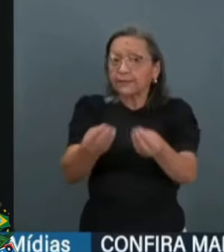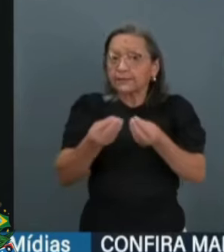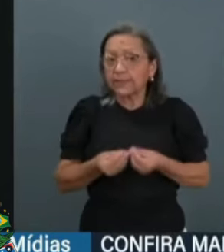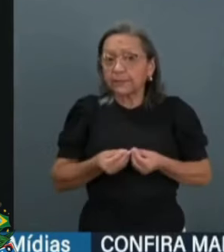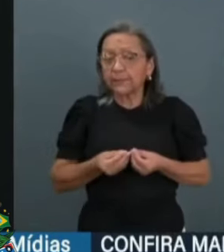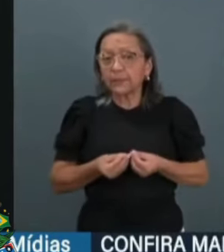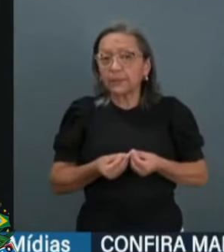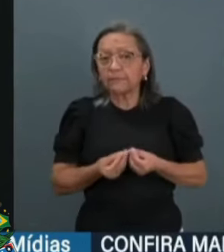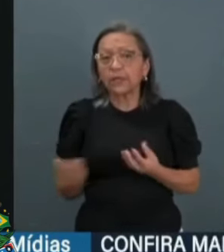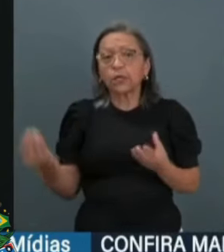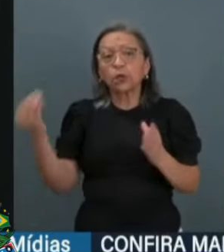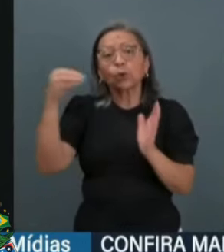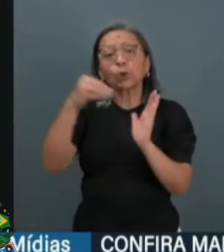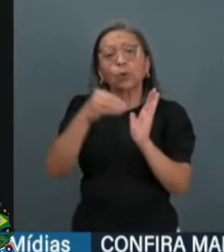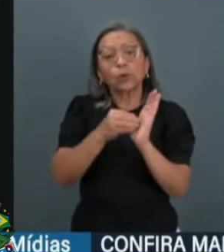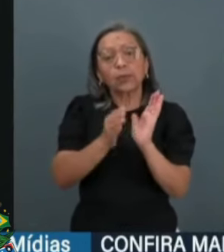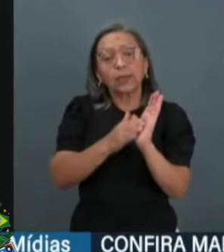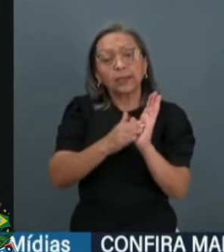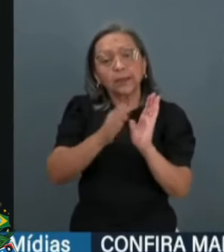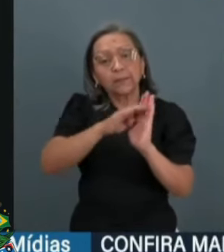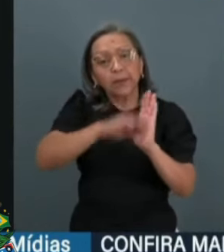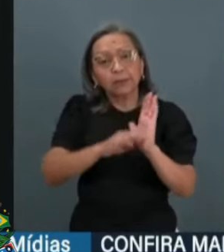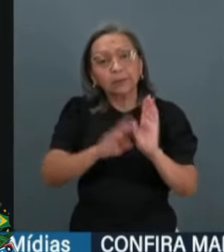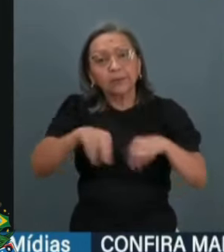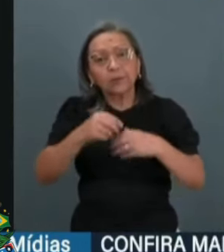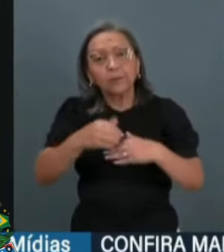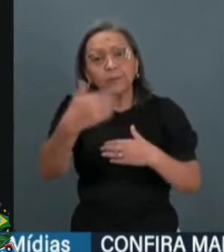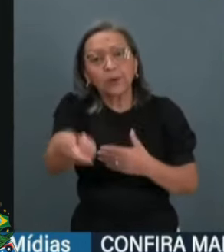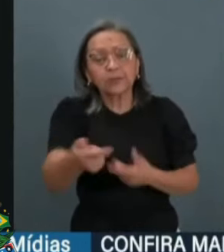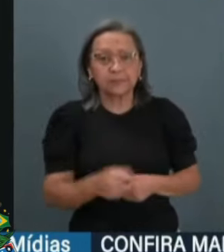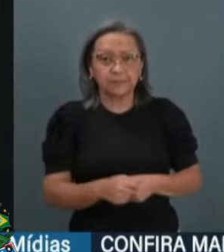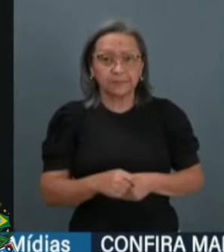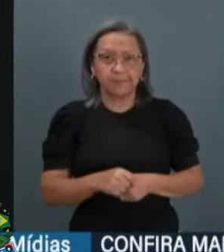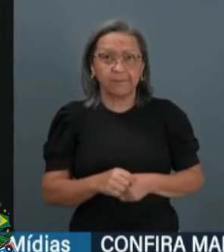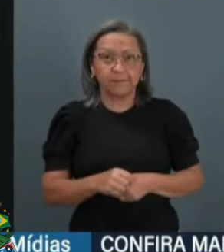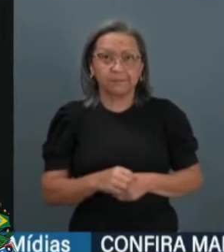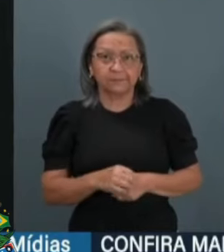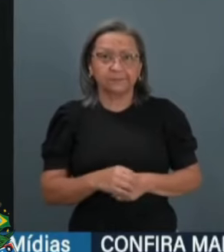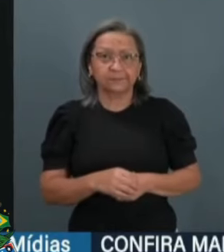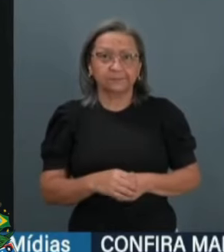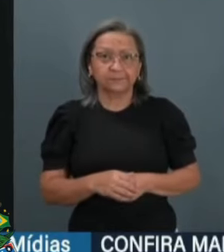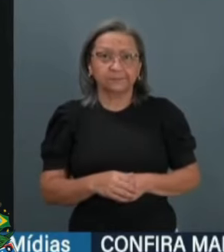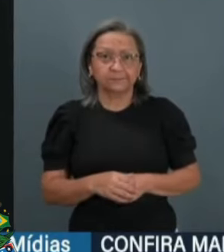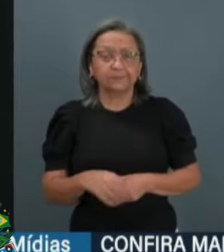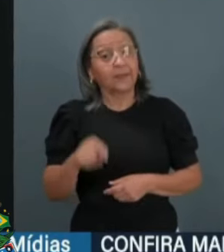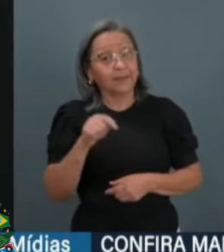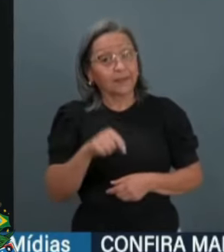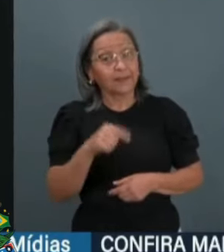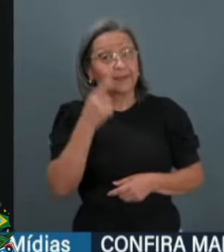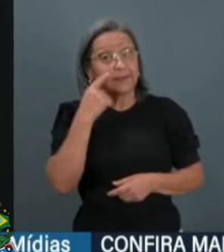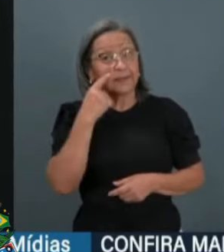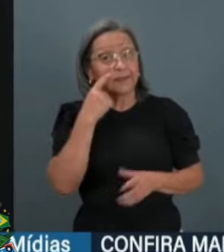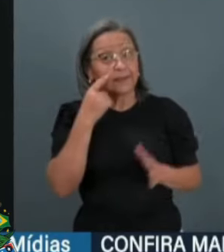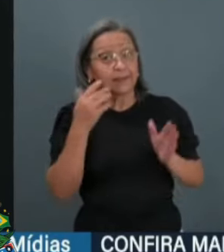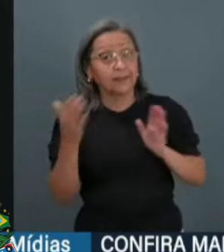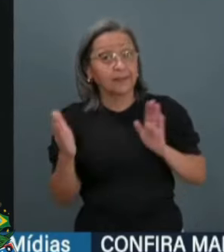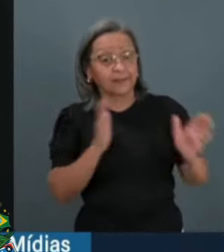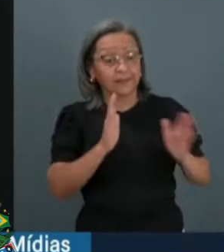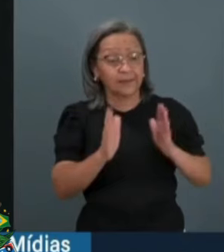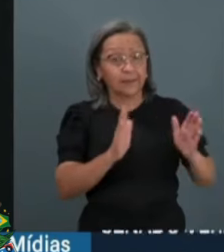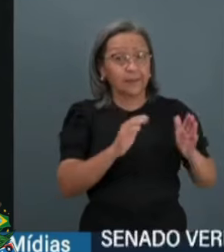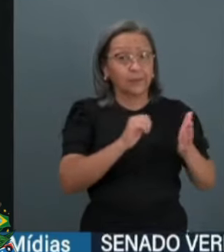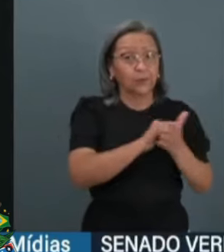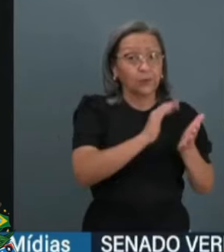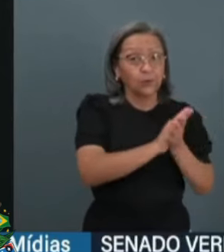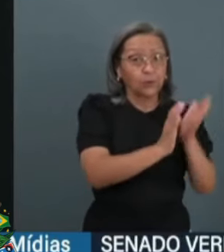incluir na sessão seguinte do Senado Federal. A questão é que, entre o protocolo, até chegar